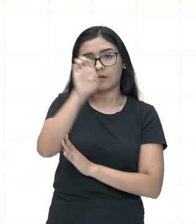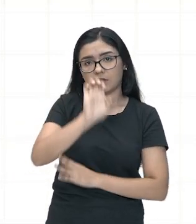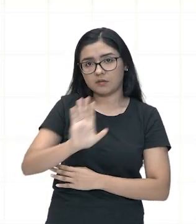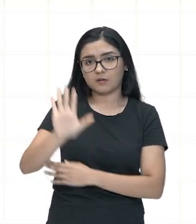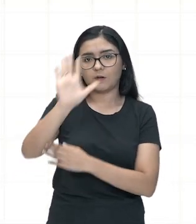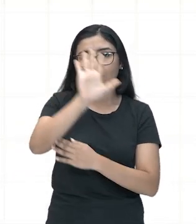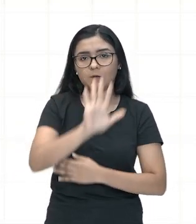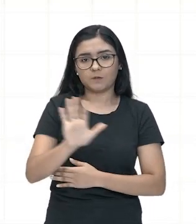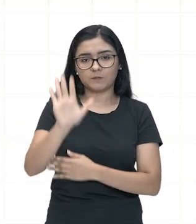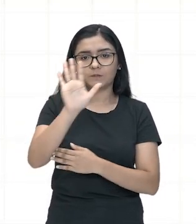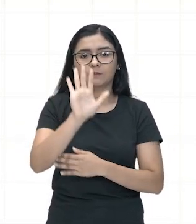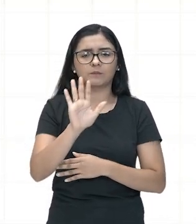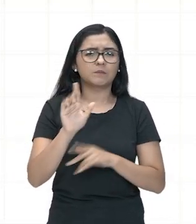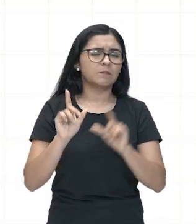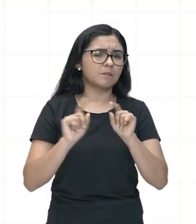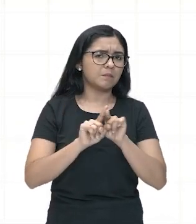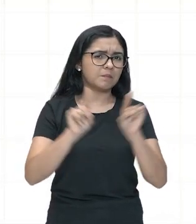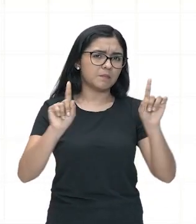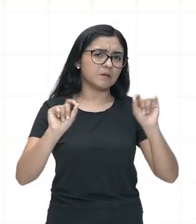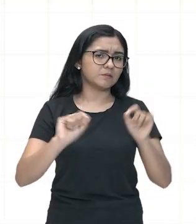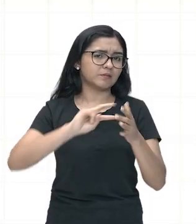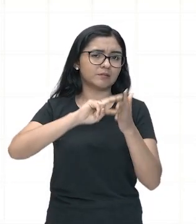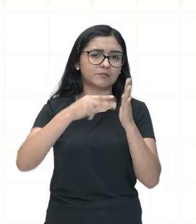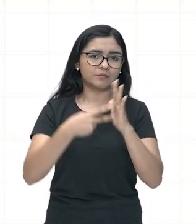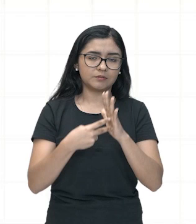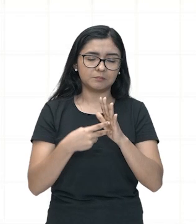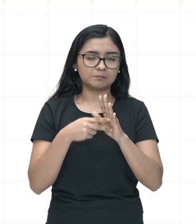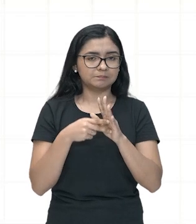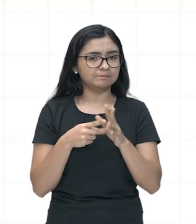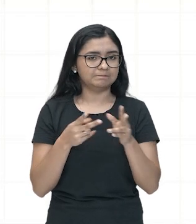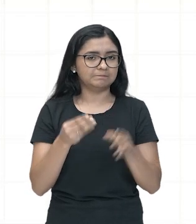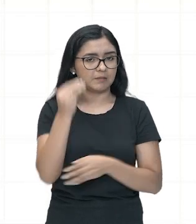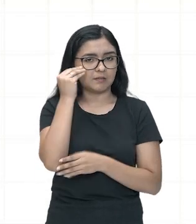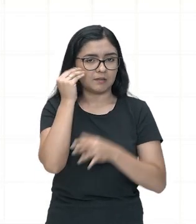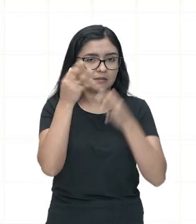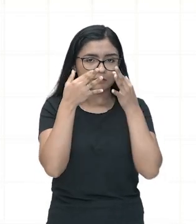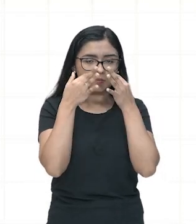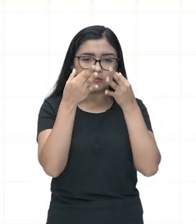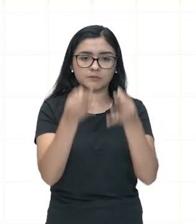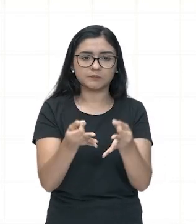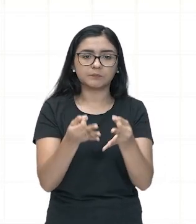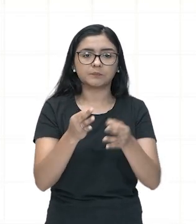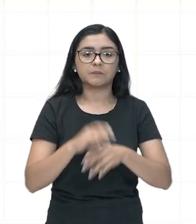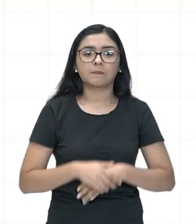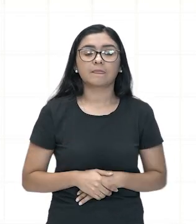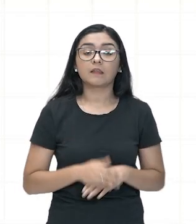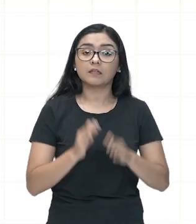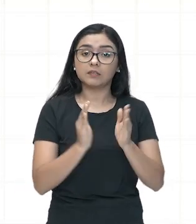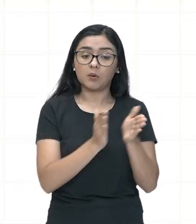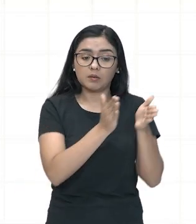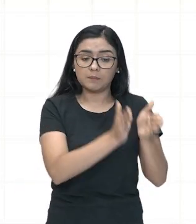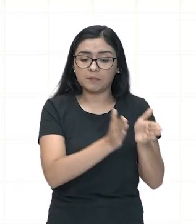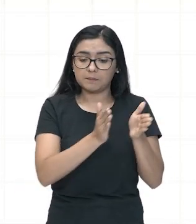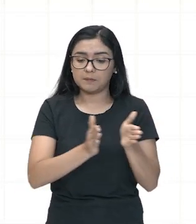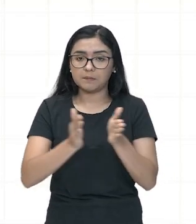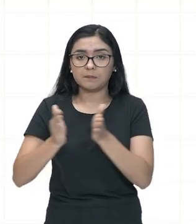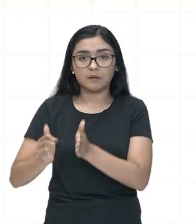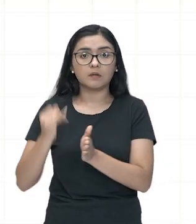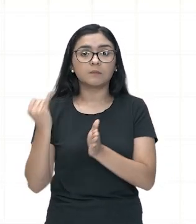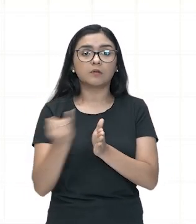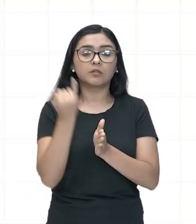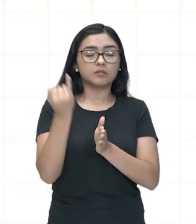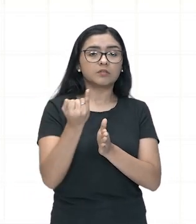Olha só o que isso quer dizer, turminha. Preste bem atenção aqui, ó. A divisão da história é essencial para